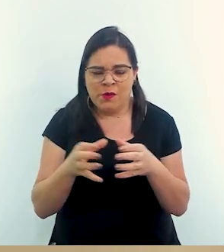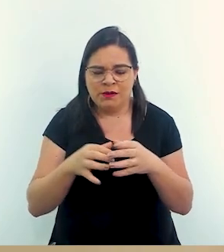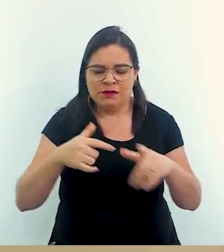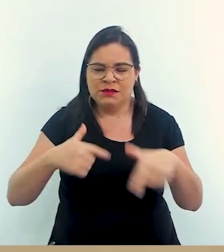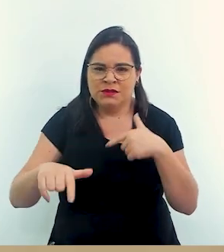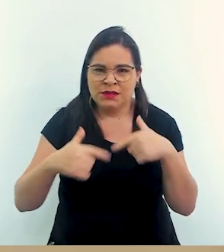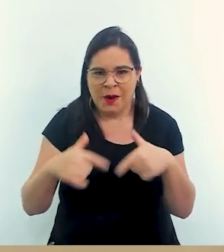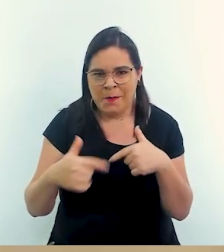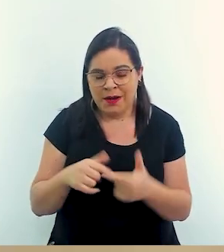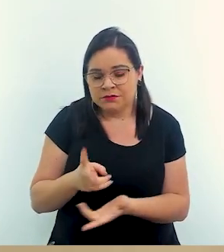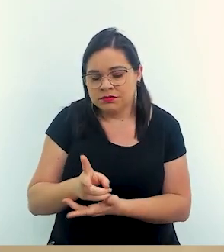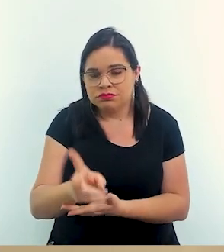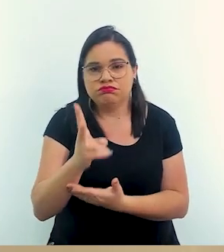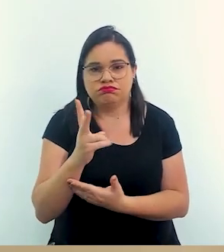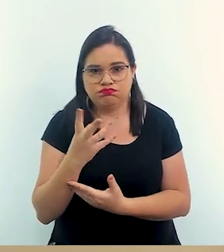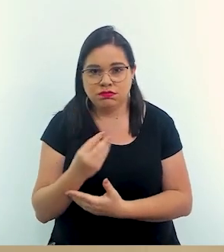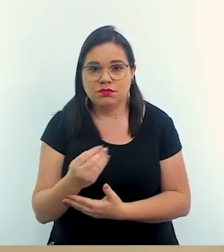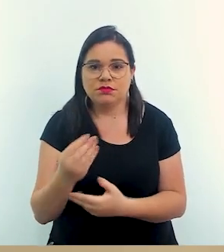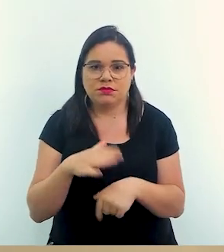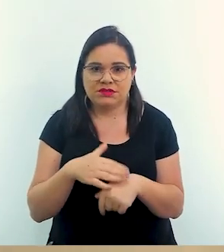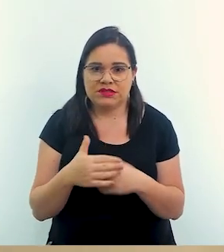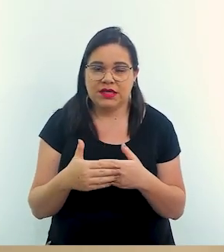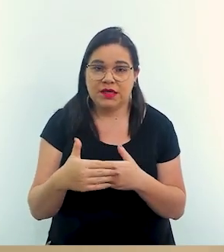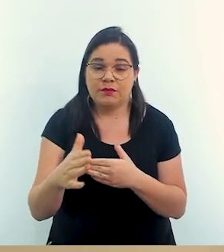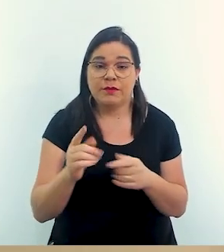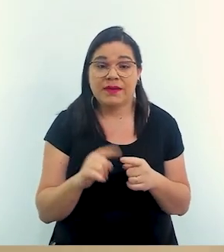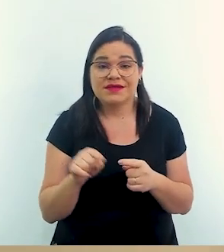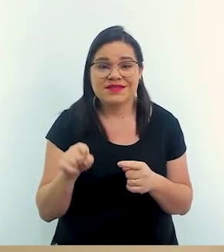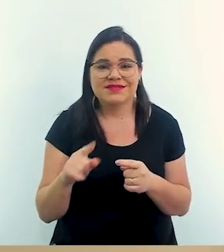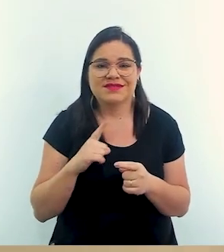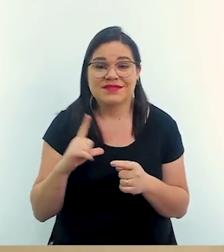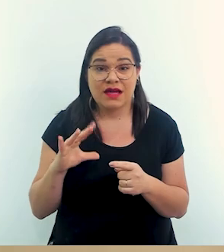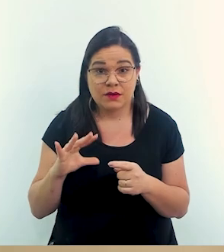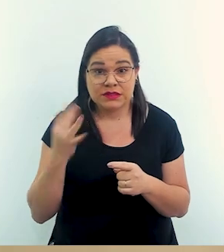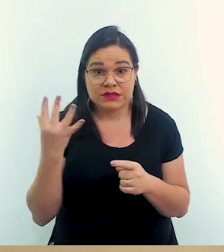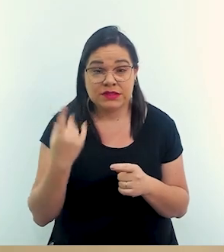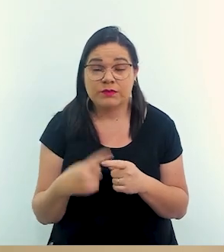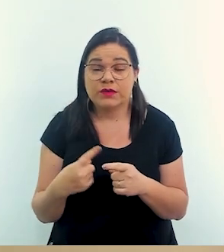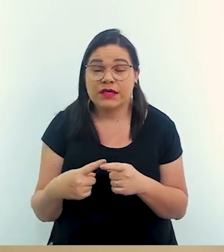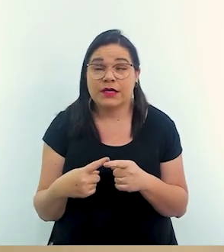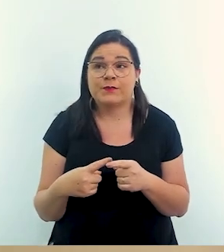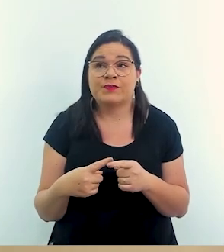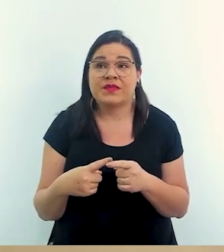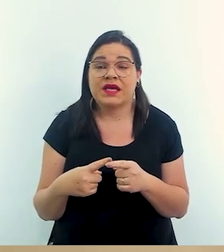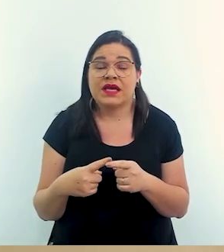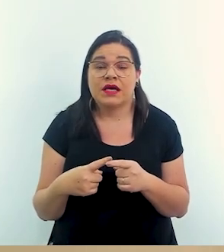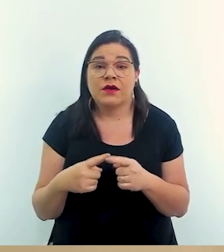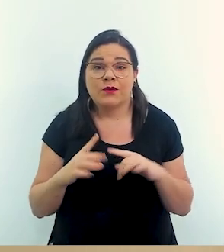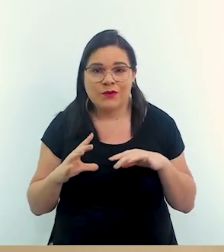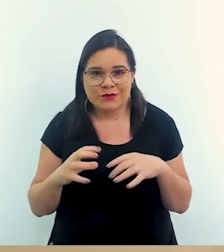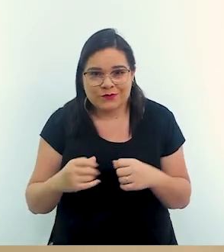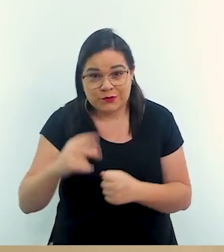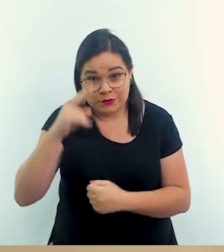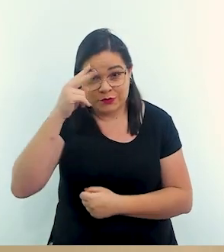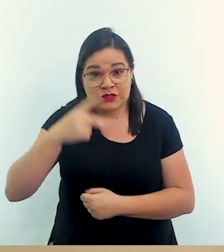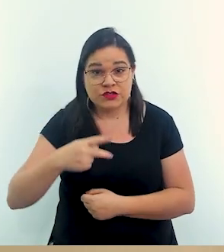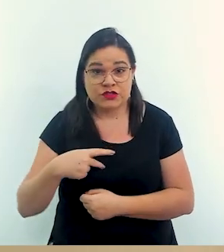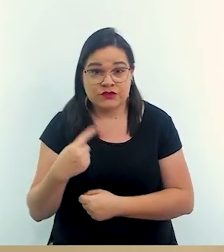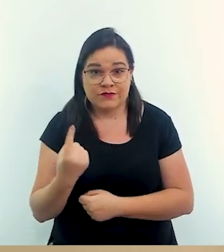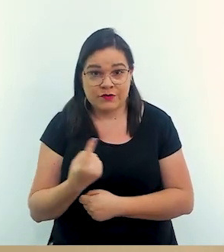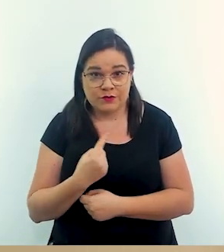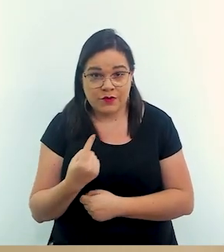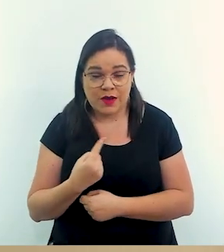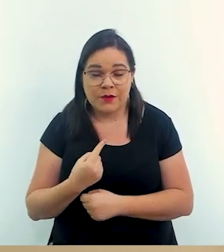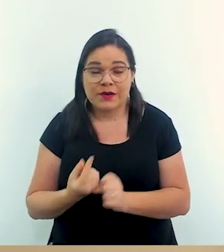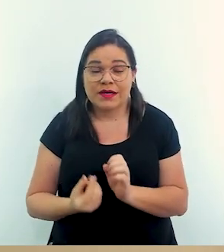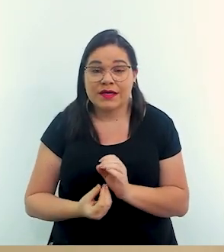que vai se perpetuar por bastante tempo, mas, assim, isso está acontecendo porque a questão dos esforços individuais